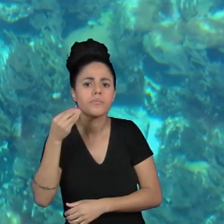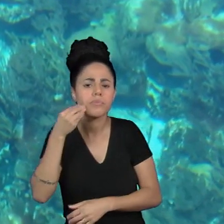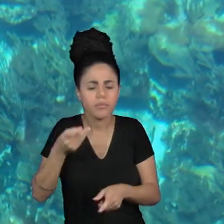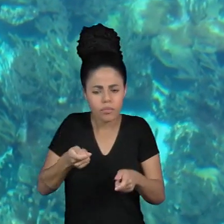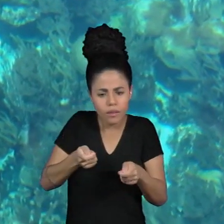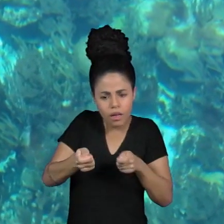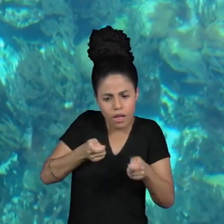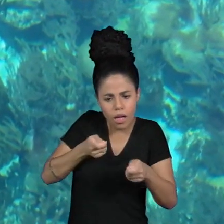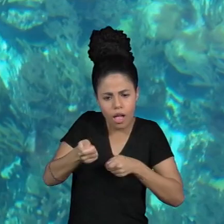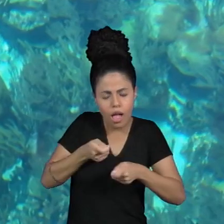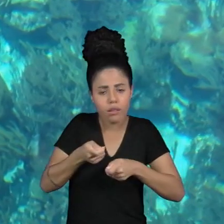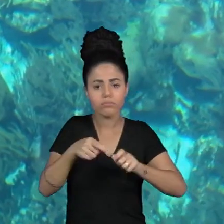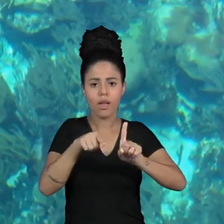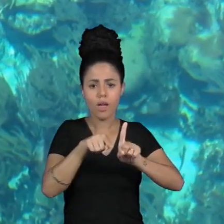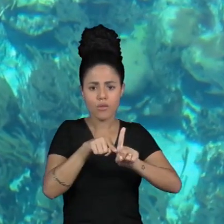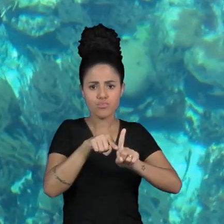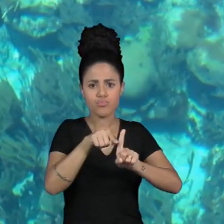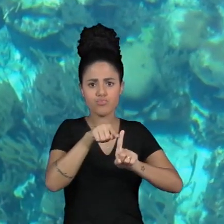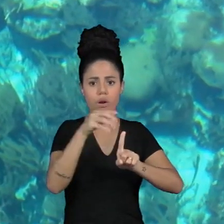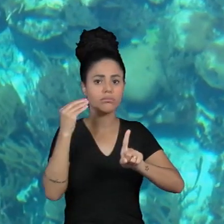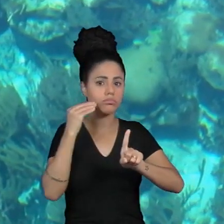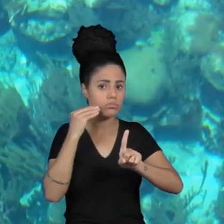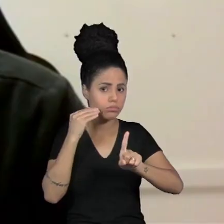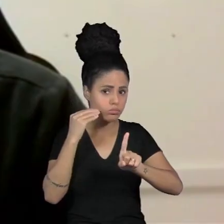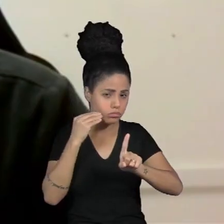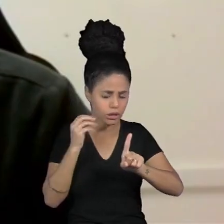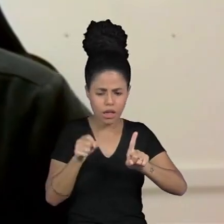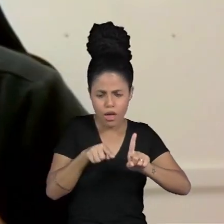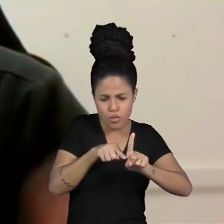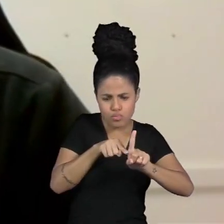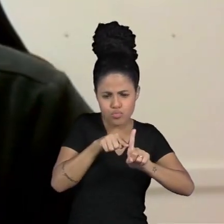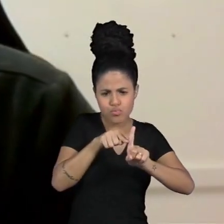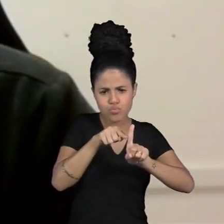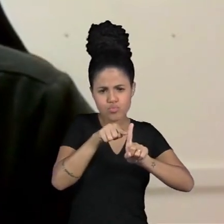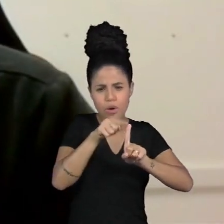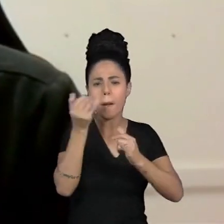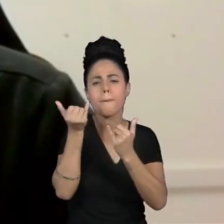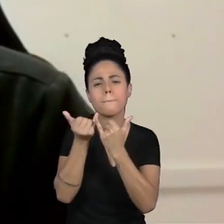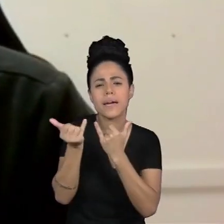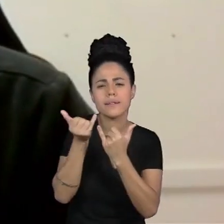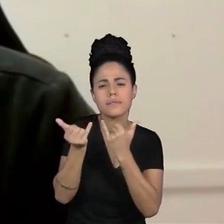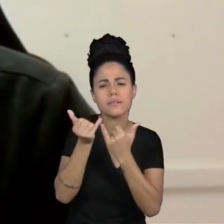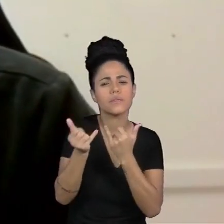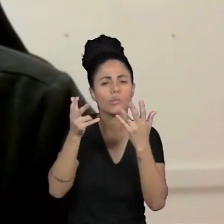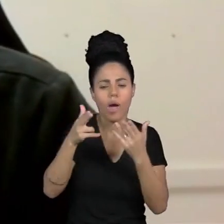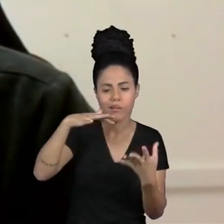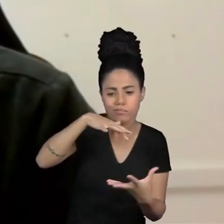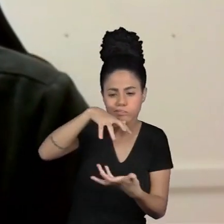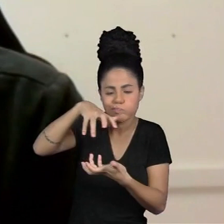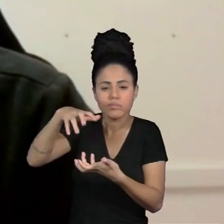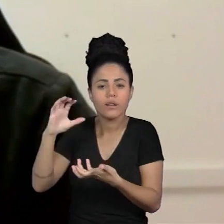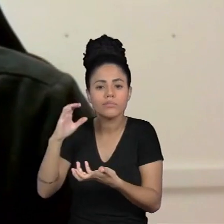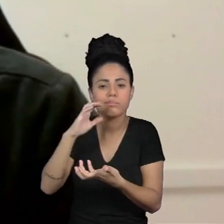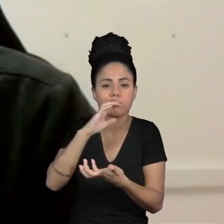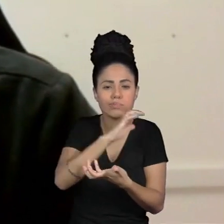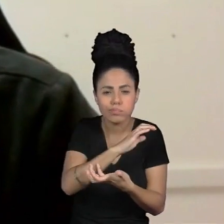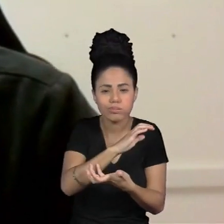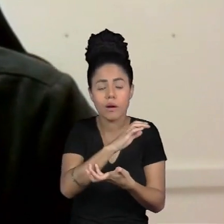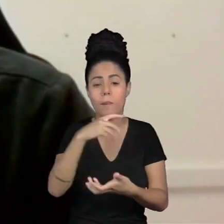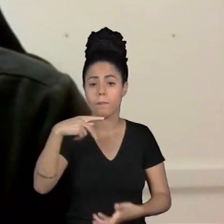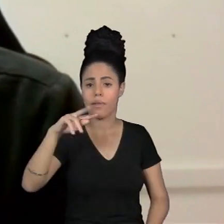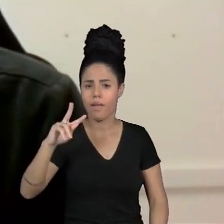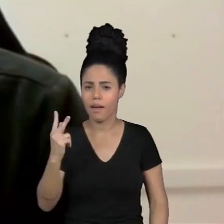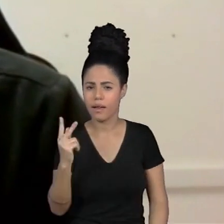aumentou a temperatura em 2,5 graus Celsius simulando aquecimento e reduzimos o pH em 0,3